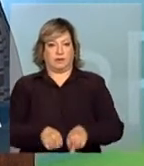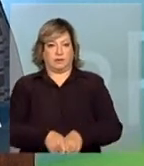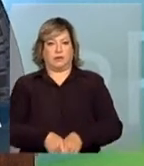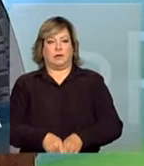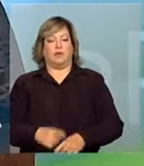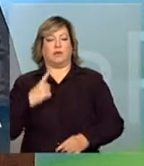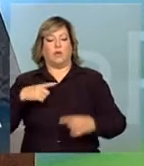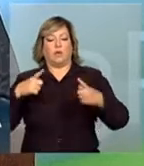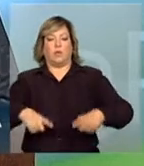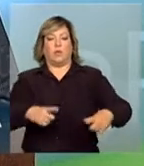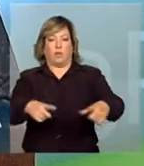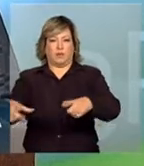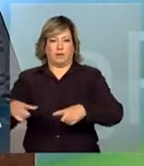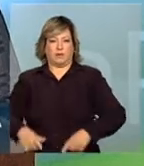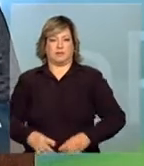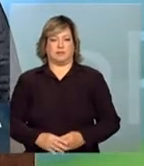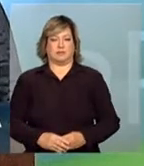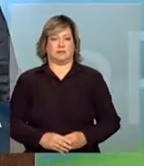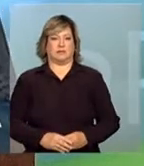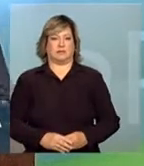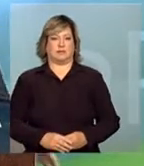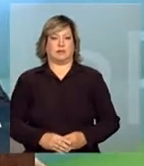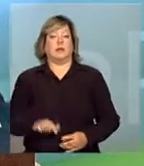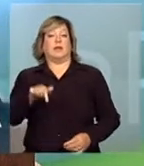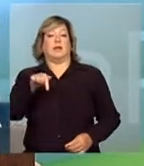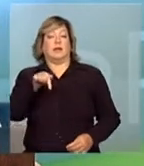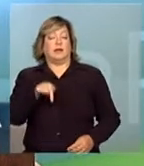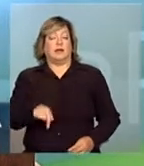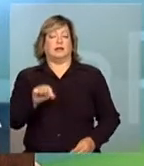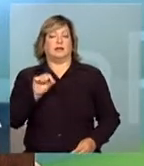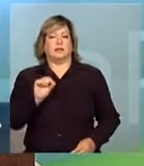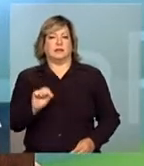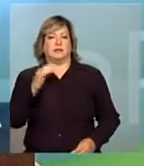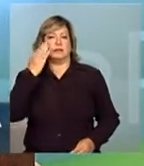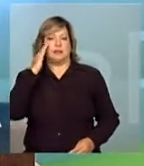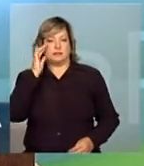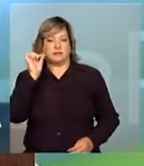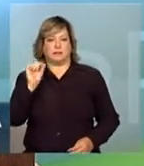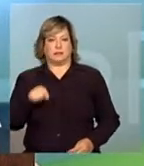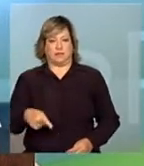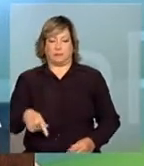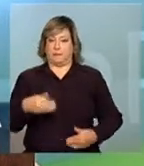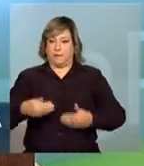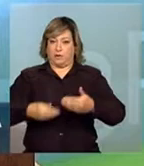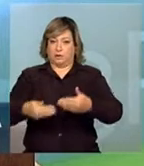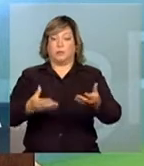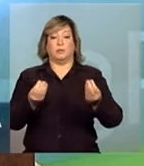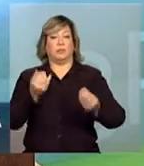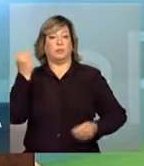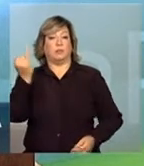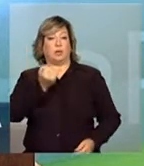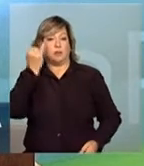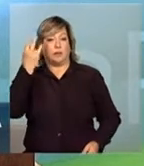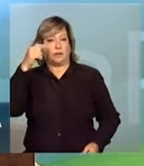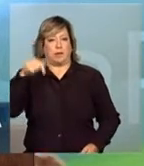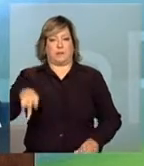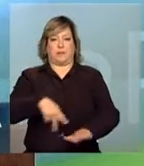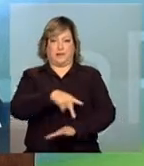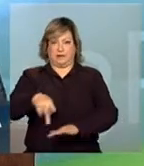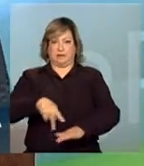locais. essa racionalização do processo é algo muito importante para o país